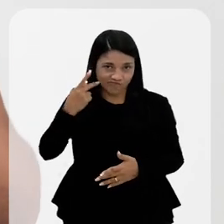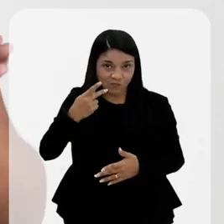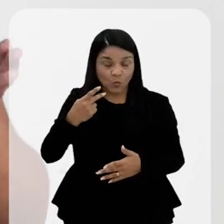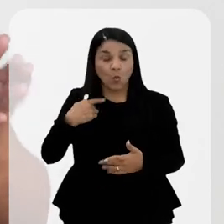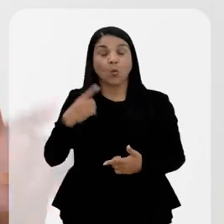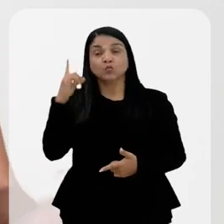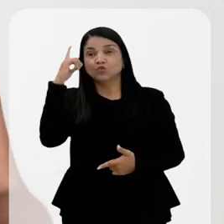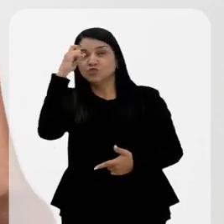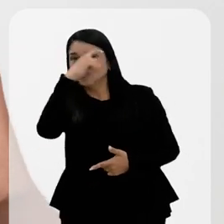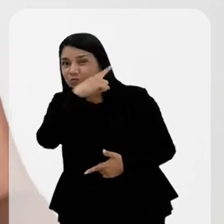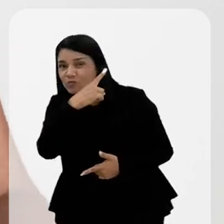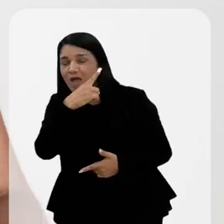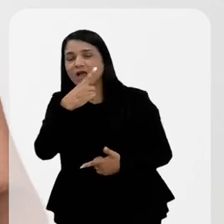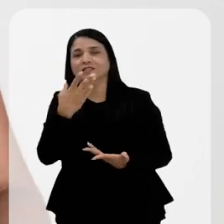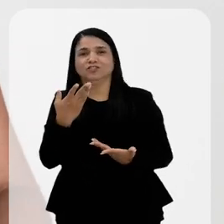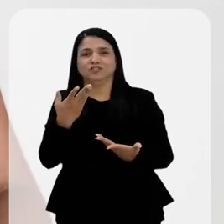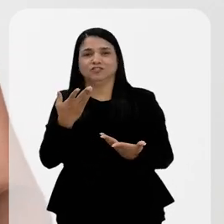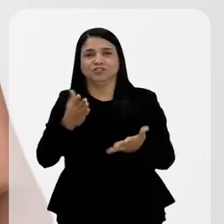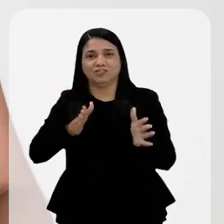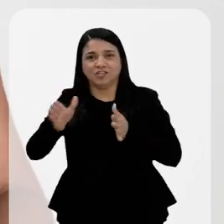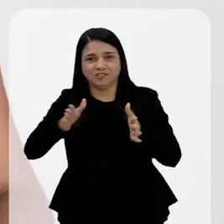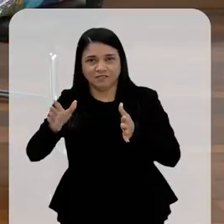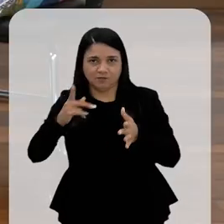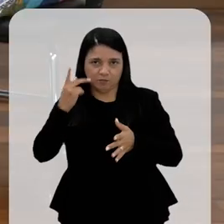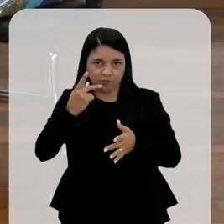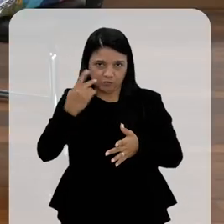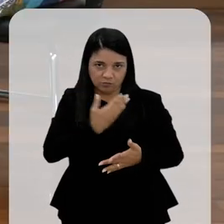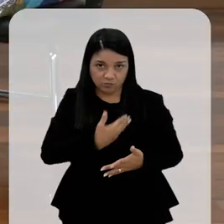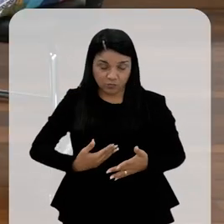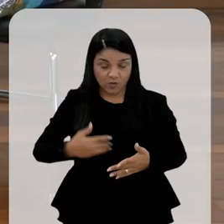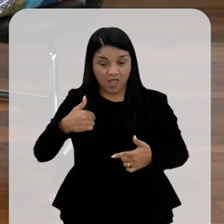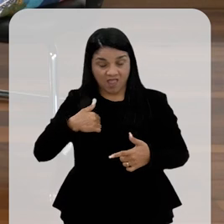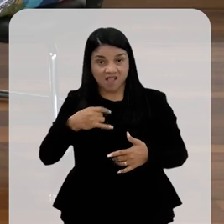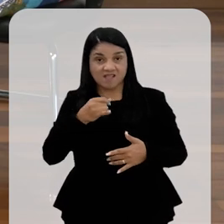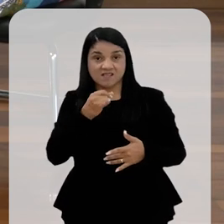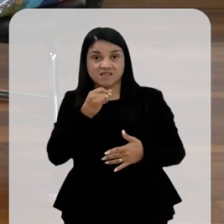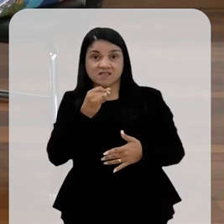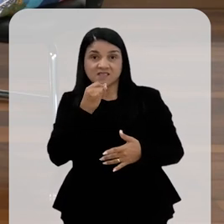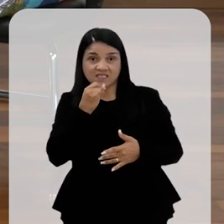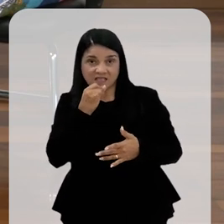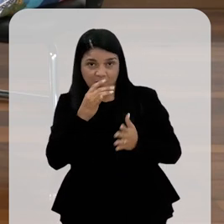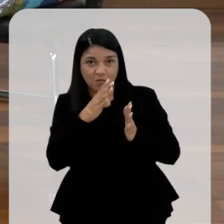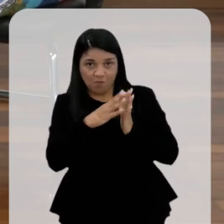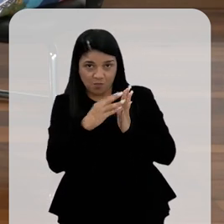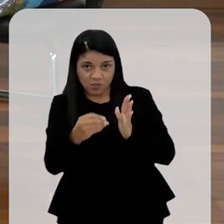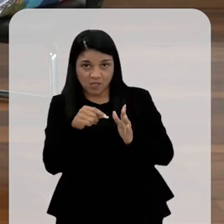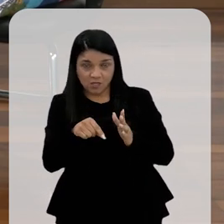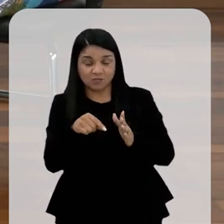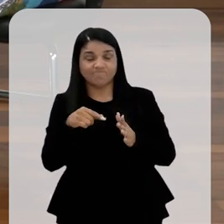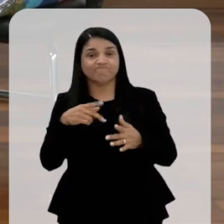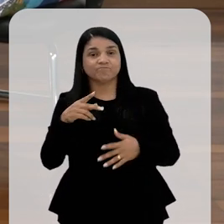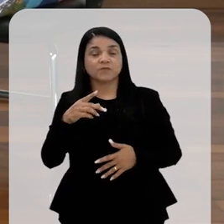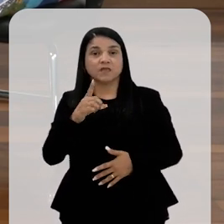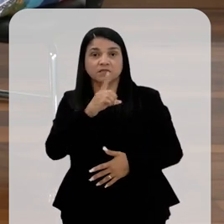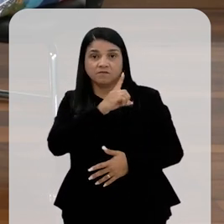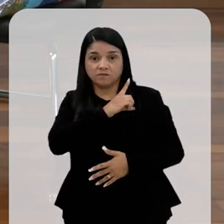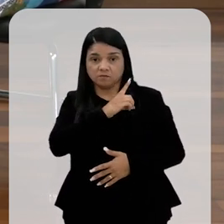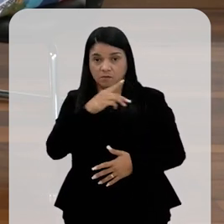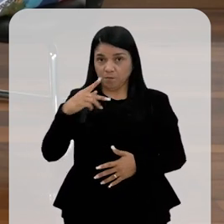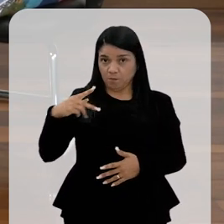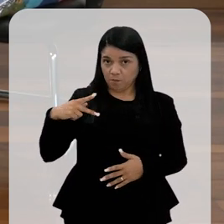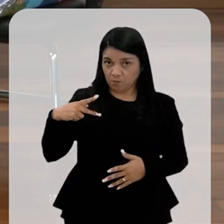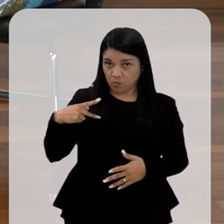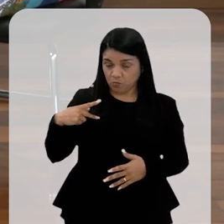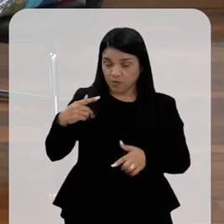grande dificuldade de acesso às políticas públicas. Um exemplo que nos chocou muito e chocou, inclusive, a Defensoria Pública que nos